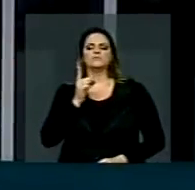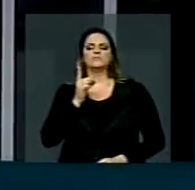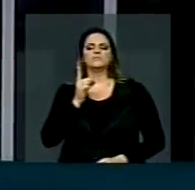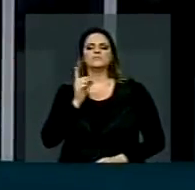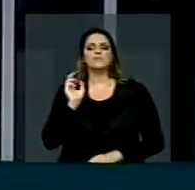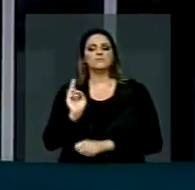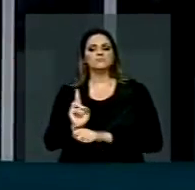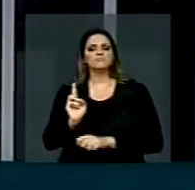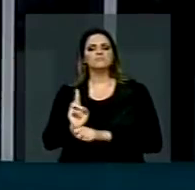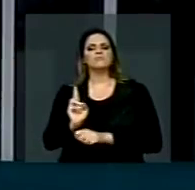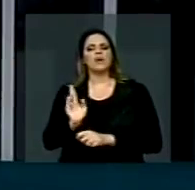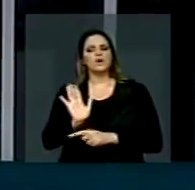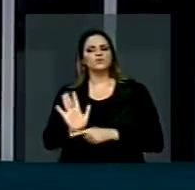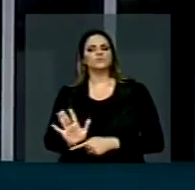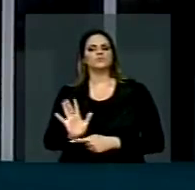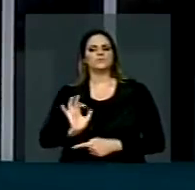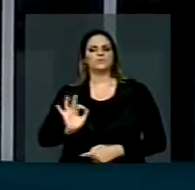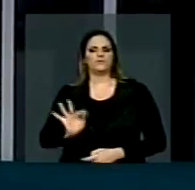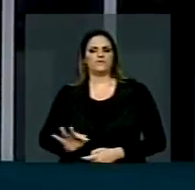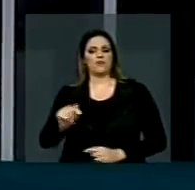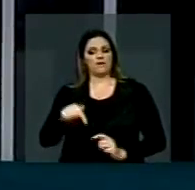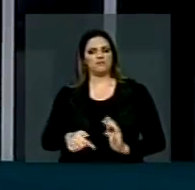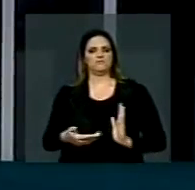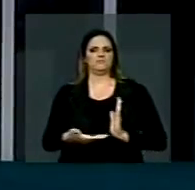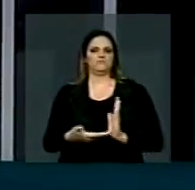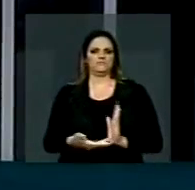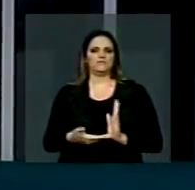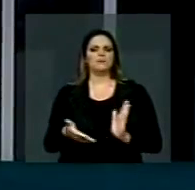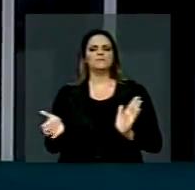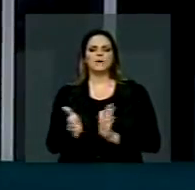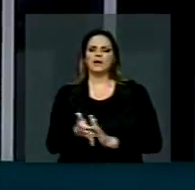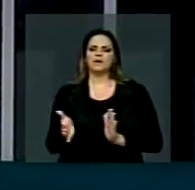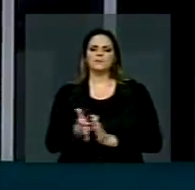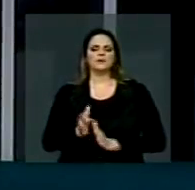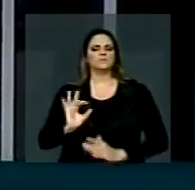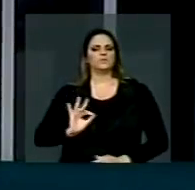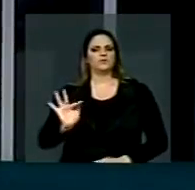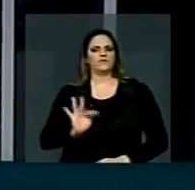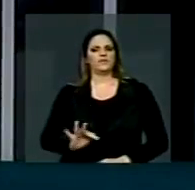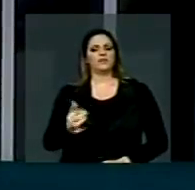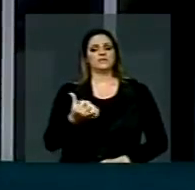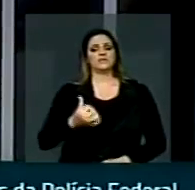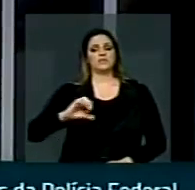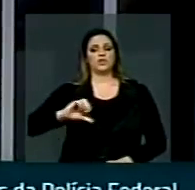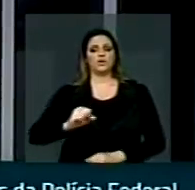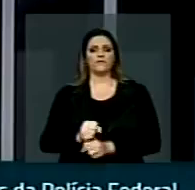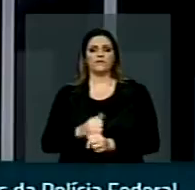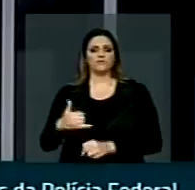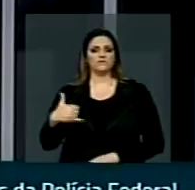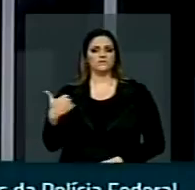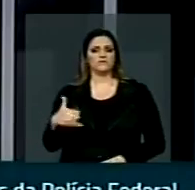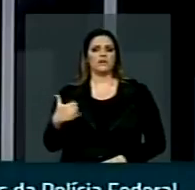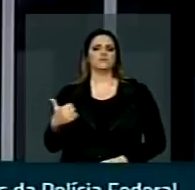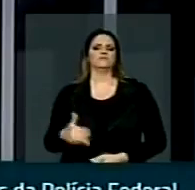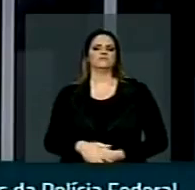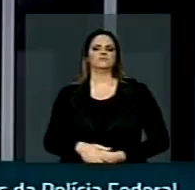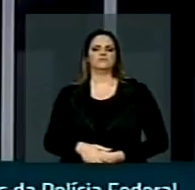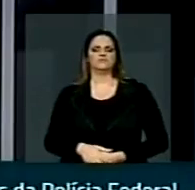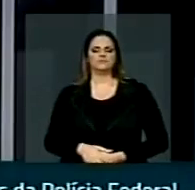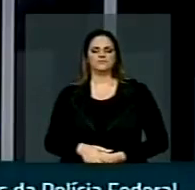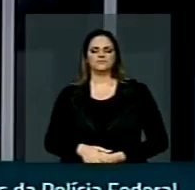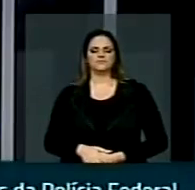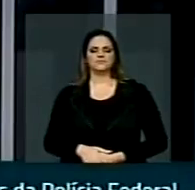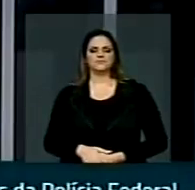de suas principais demandas na Casa do Povo, que o Parlamento Brasileiro. Parabéns à Polícia Federal pelos seus 69 anos de adolescência.